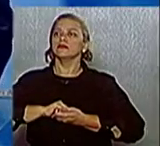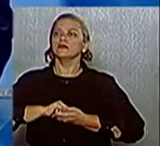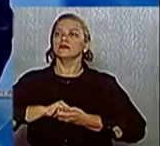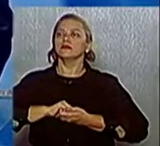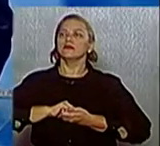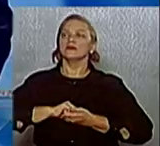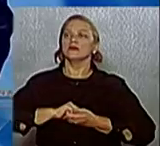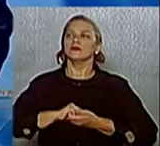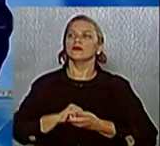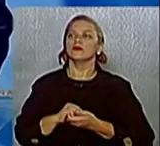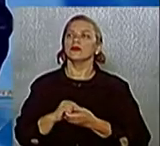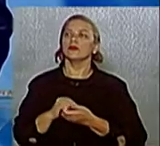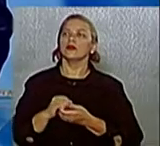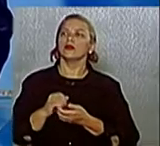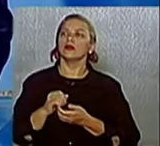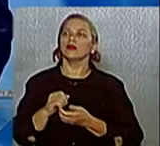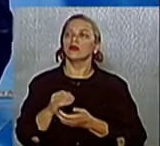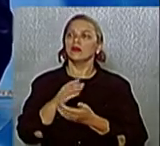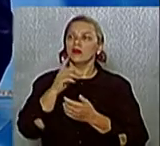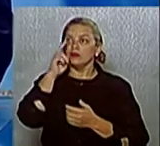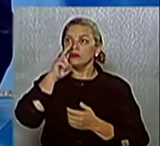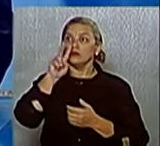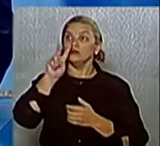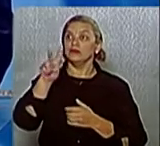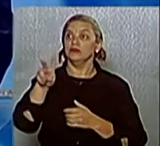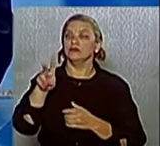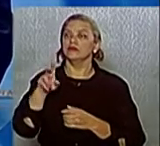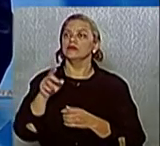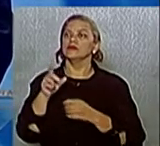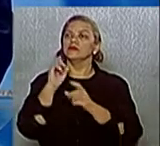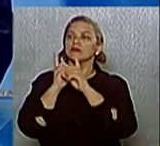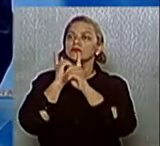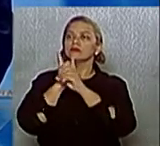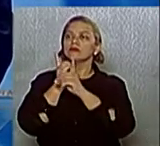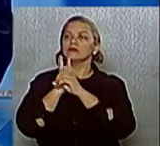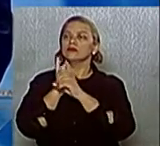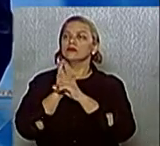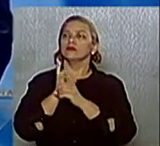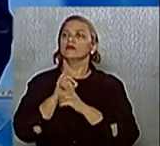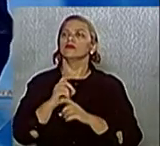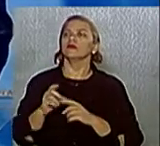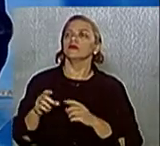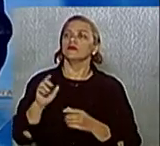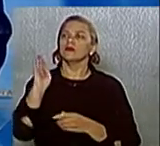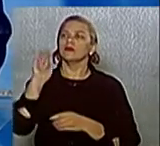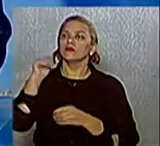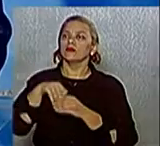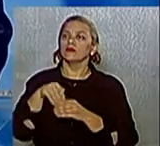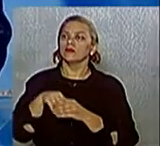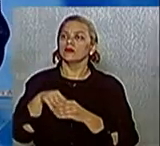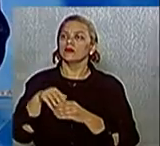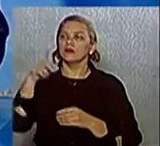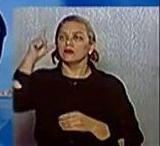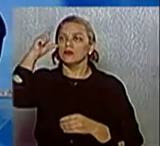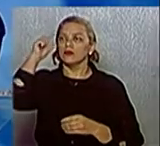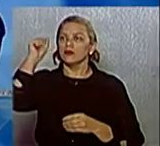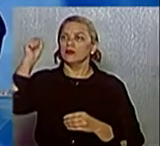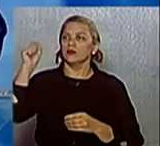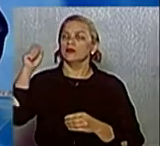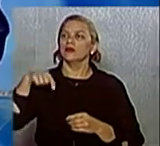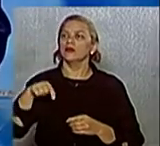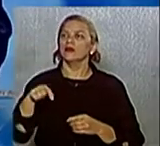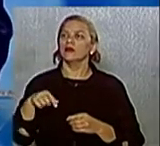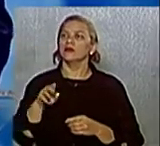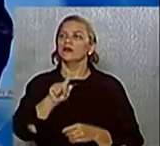Você acompanha o debate entre os candidatos a prefeito de Guaratinguetá, uma realização do grupo Bandeirantes de Comunicação no Vale do Paraíba. Neste quarto